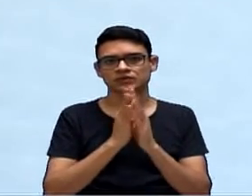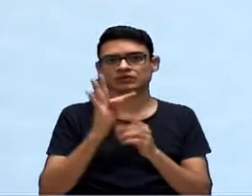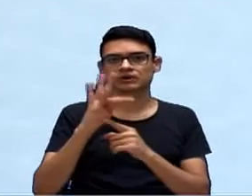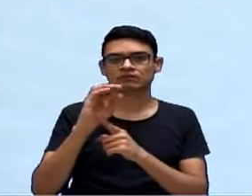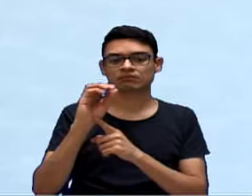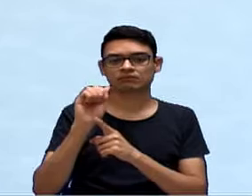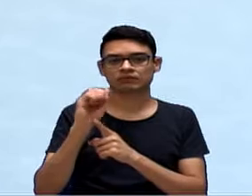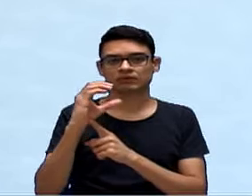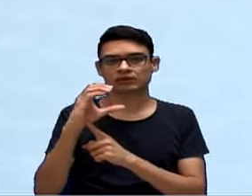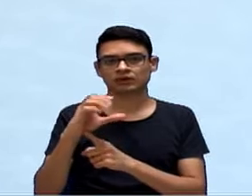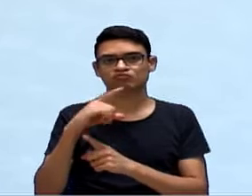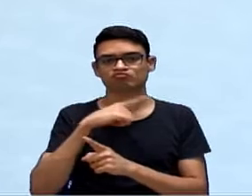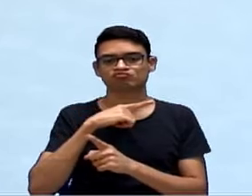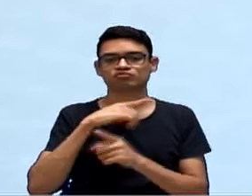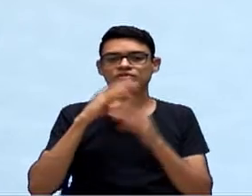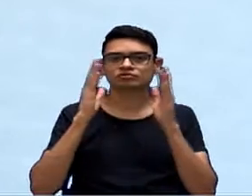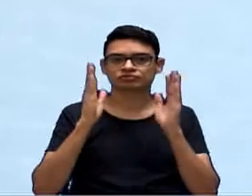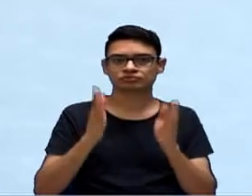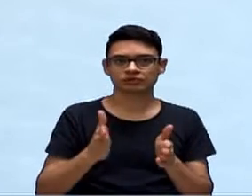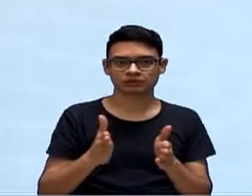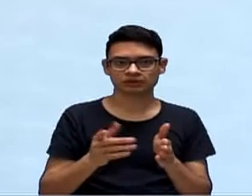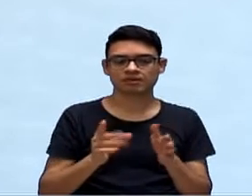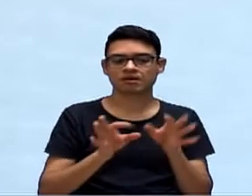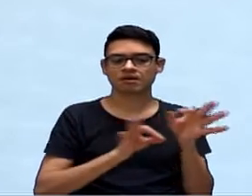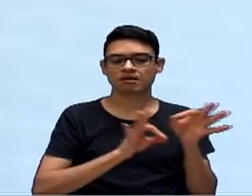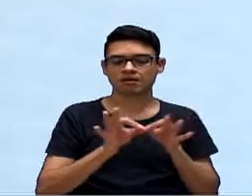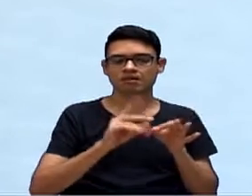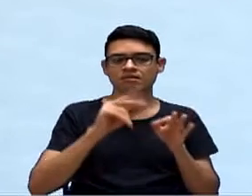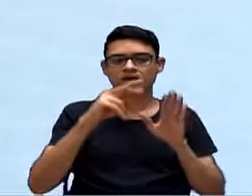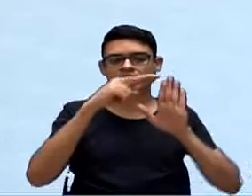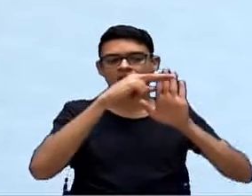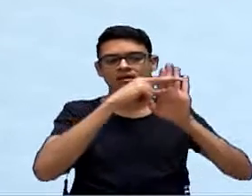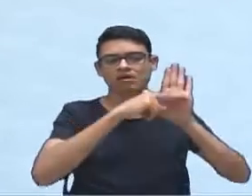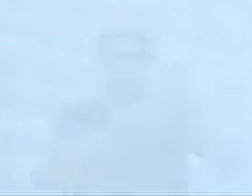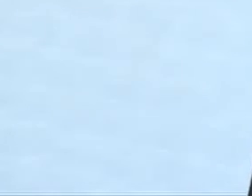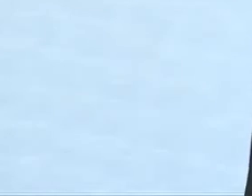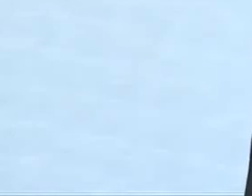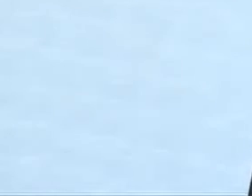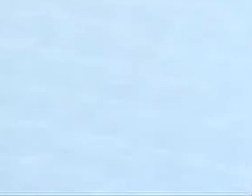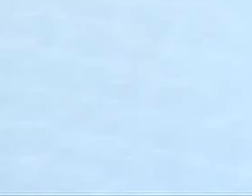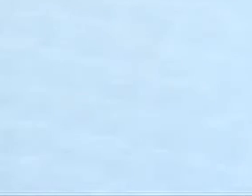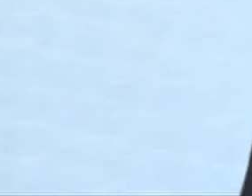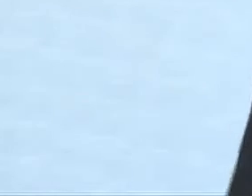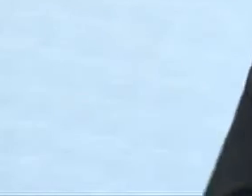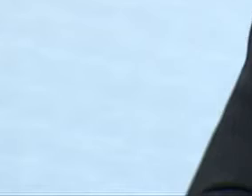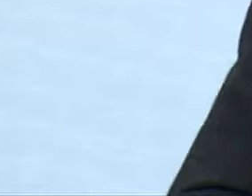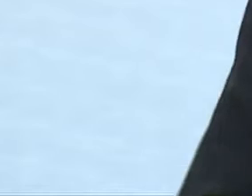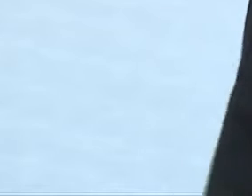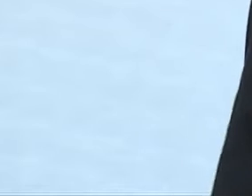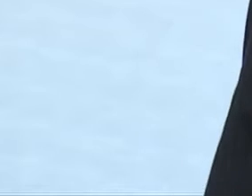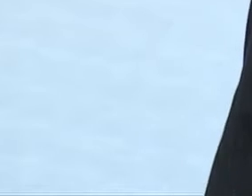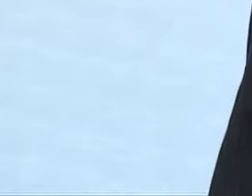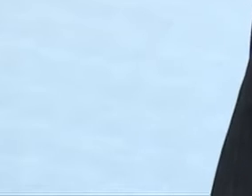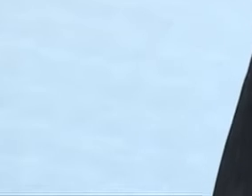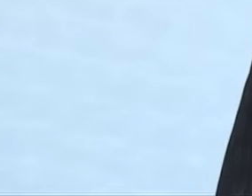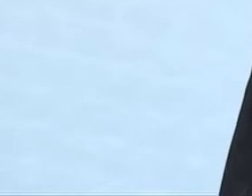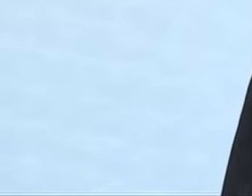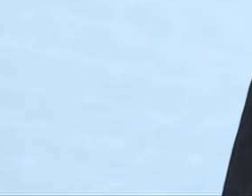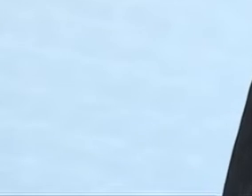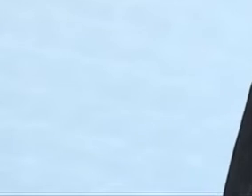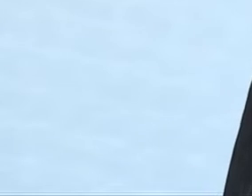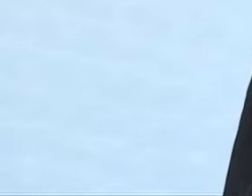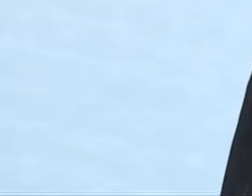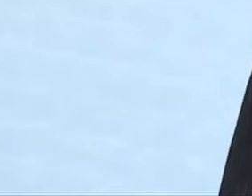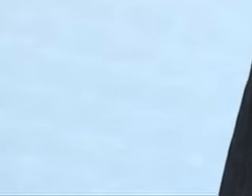de lei, ele vem regulamentar, trazer mais elementos, trazendo, inclusive, que o prefeito sempre diz em suas lives